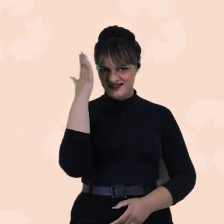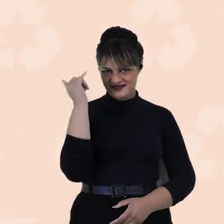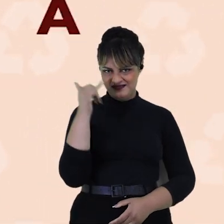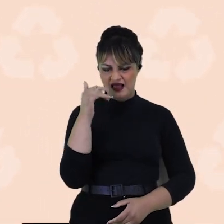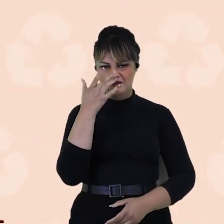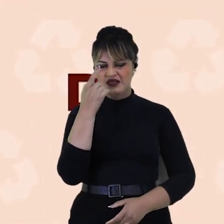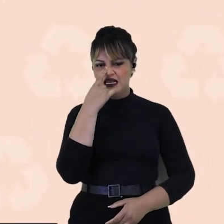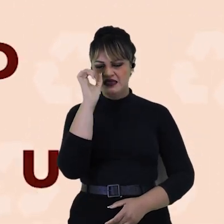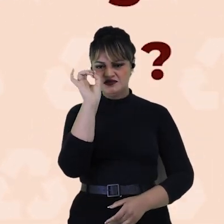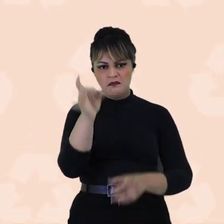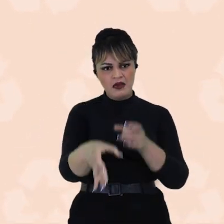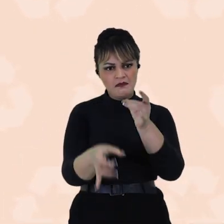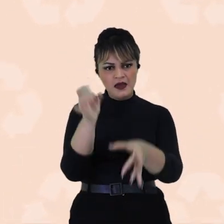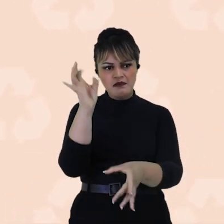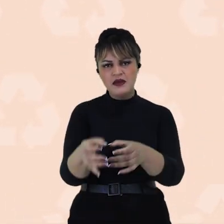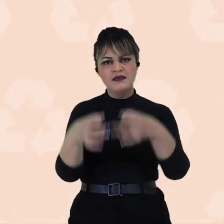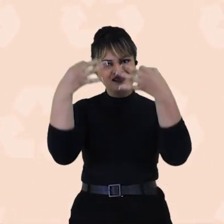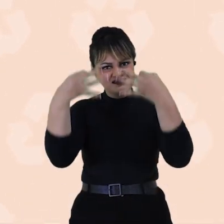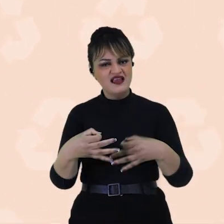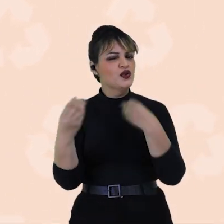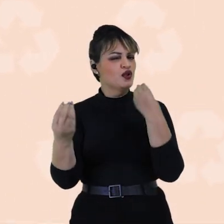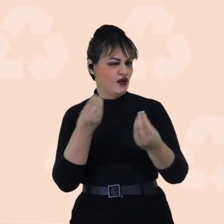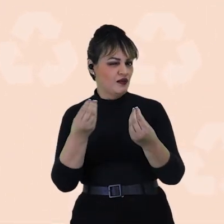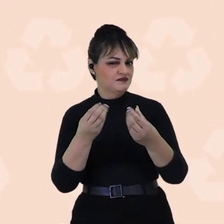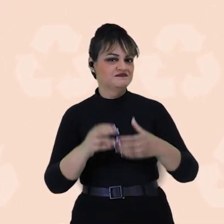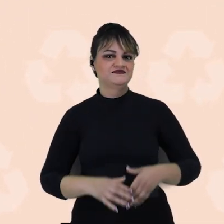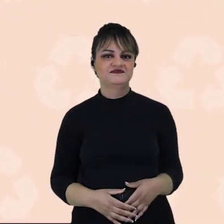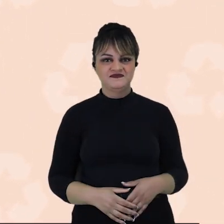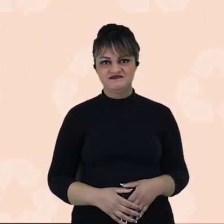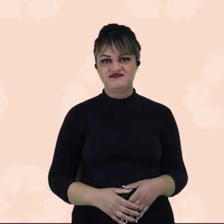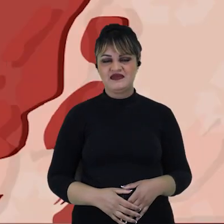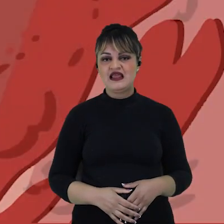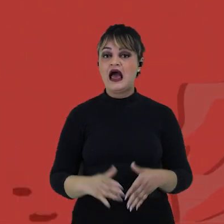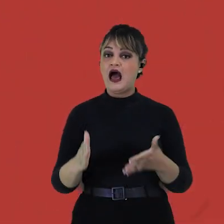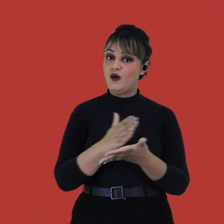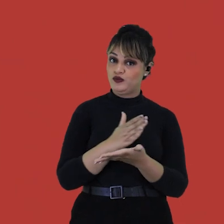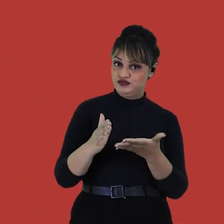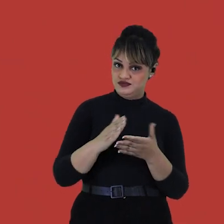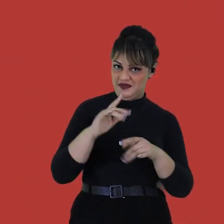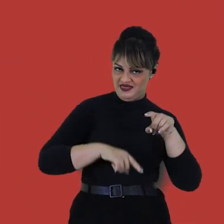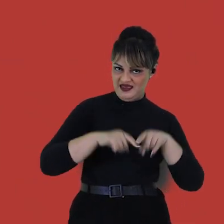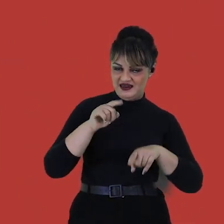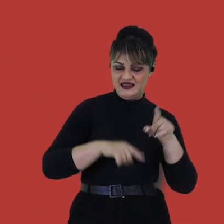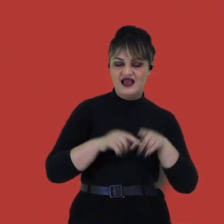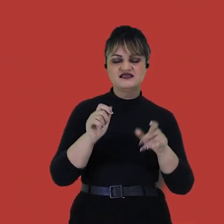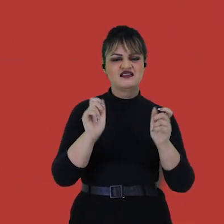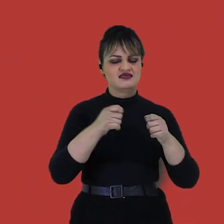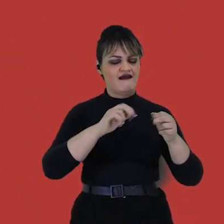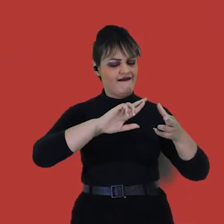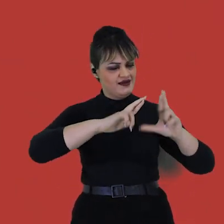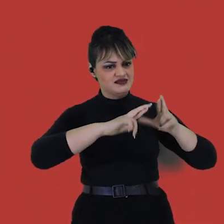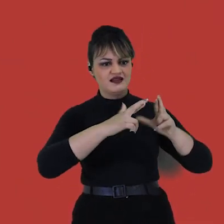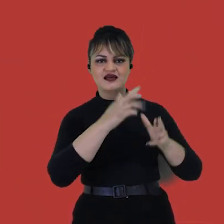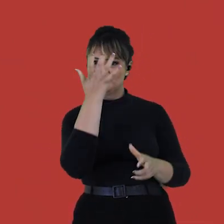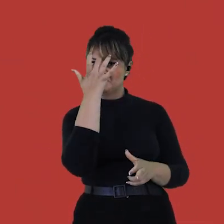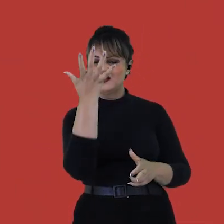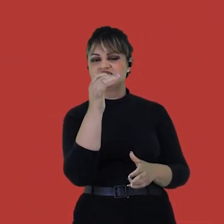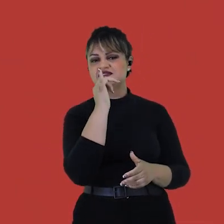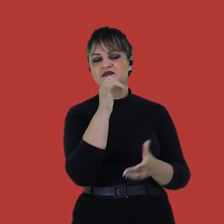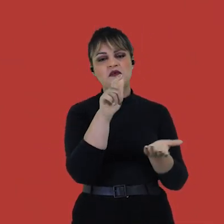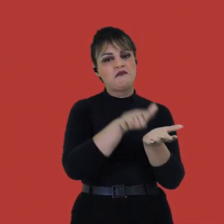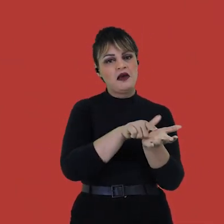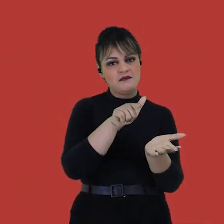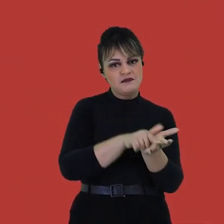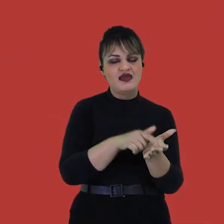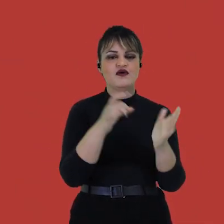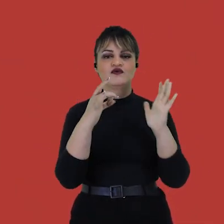Você sabe como fazer o descarte correto dos resíduos? Animação Alguns materiais são reciclados mais facilmente,